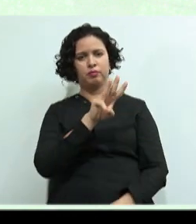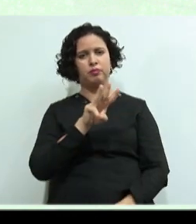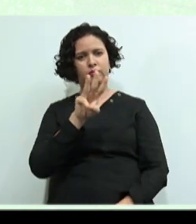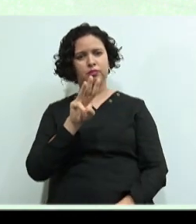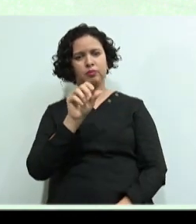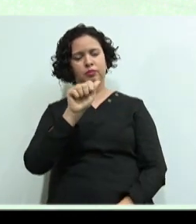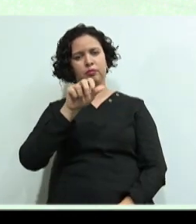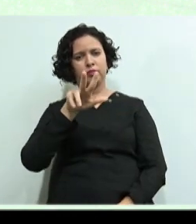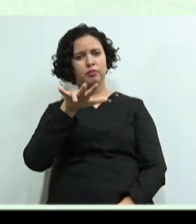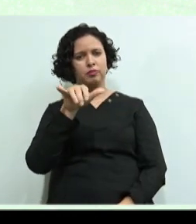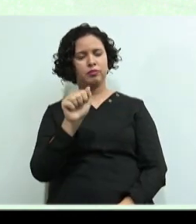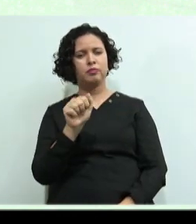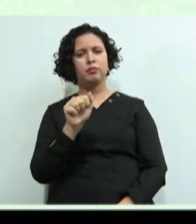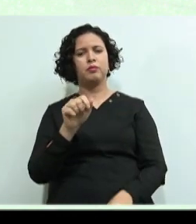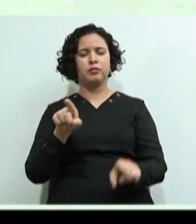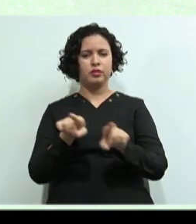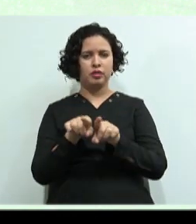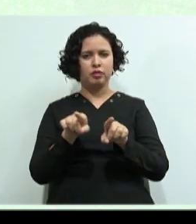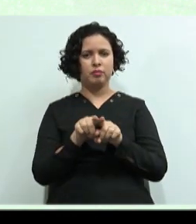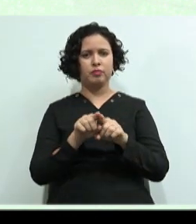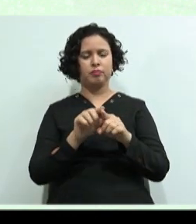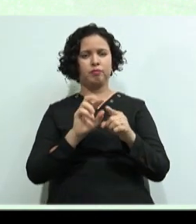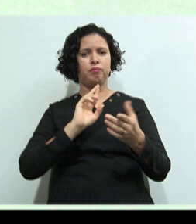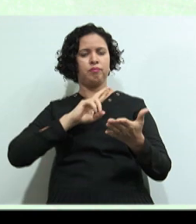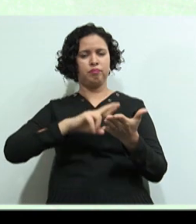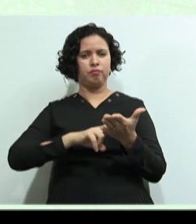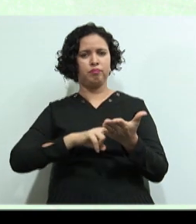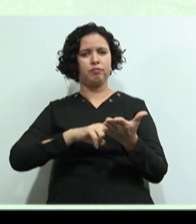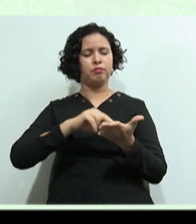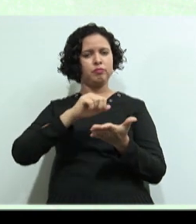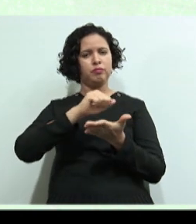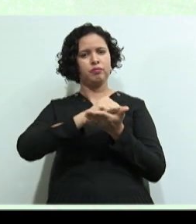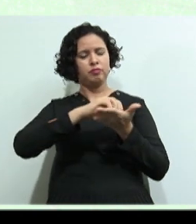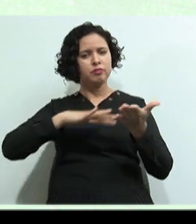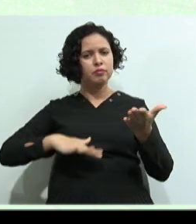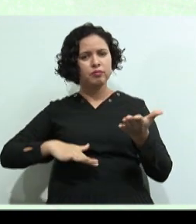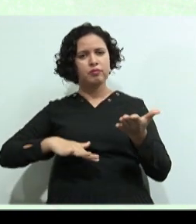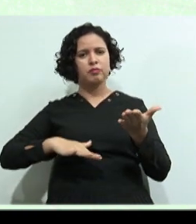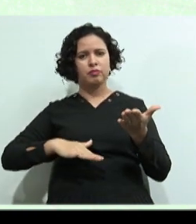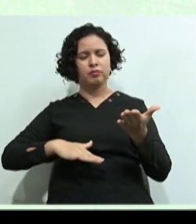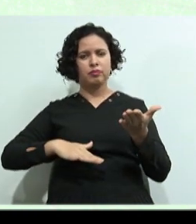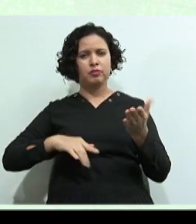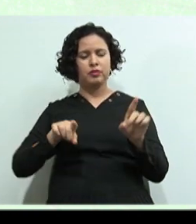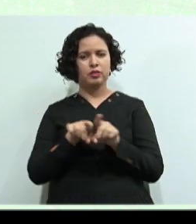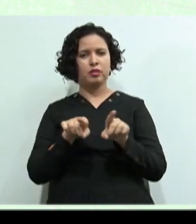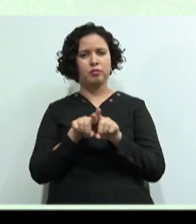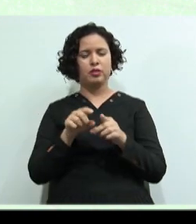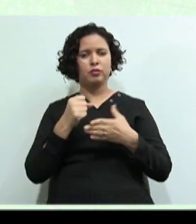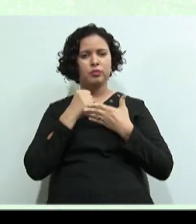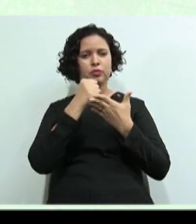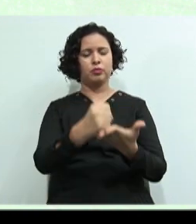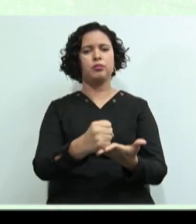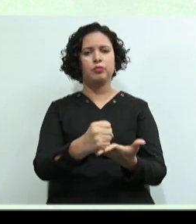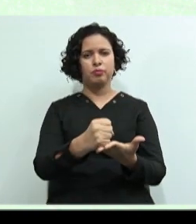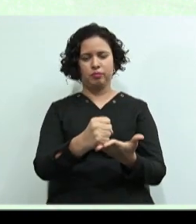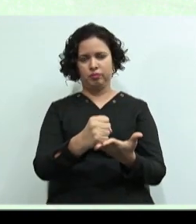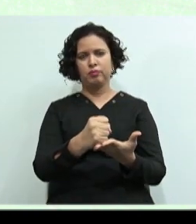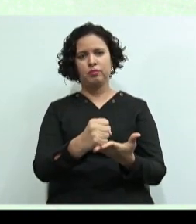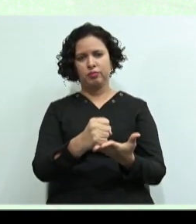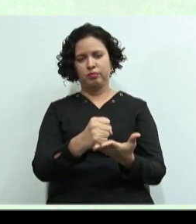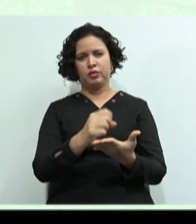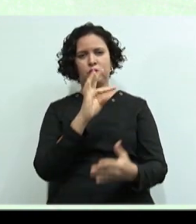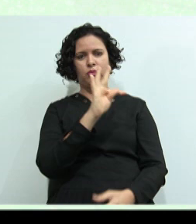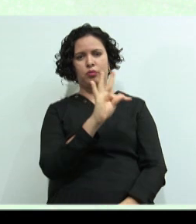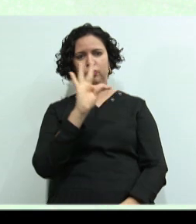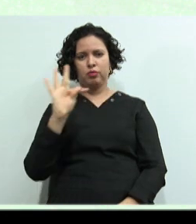AVA As realizações Das atividades Que estão previstas E o acompanhamento Por parte do tutor E isso vai